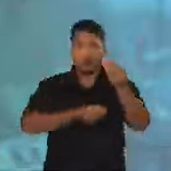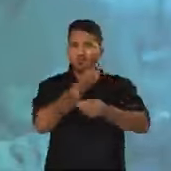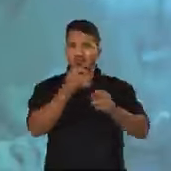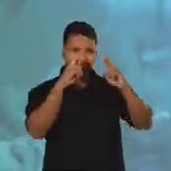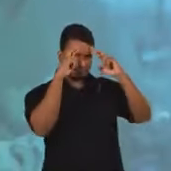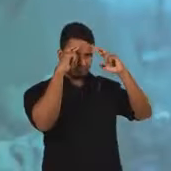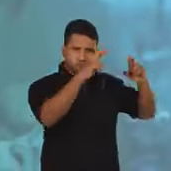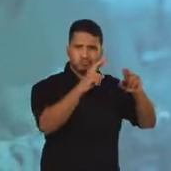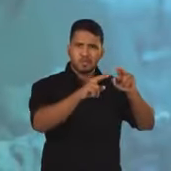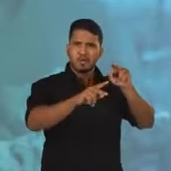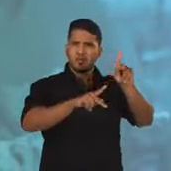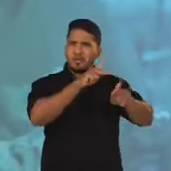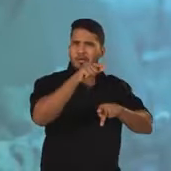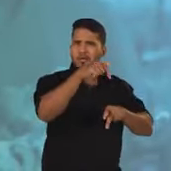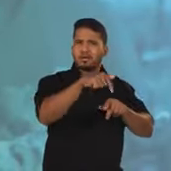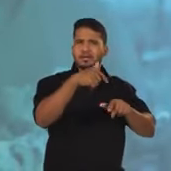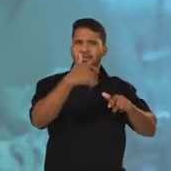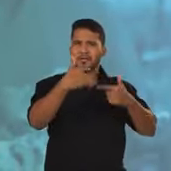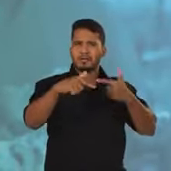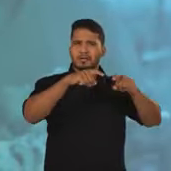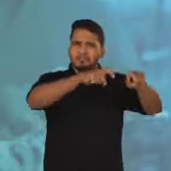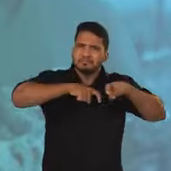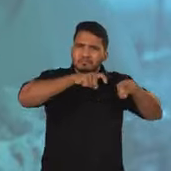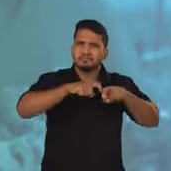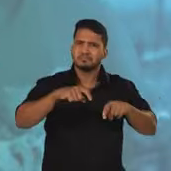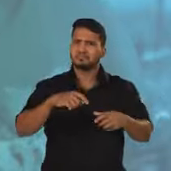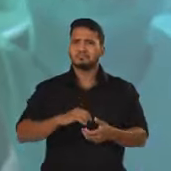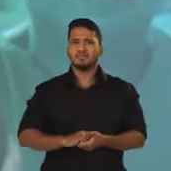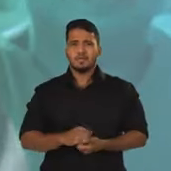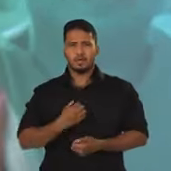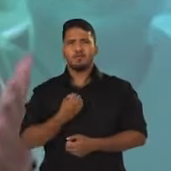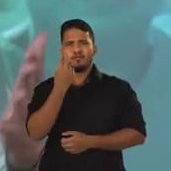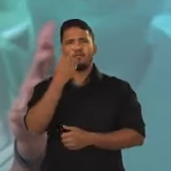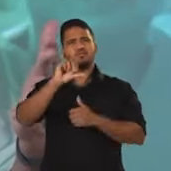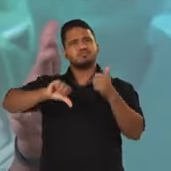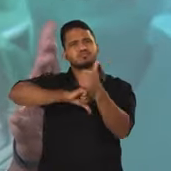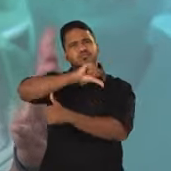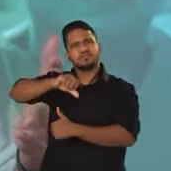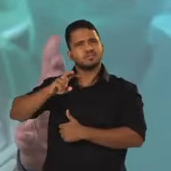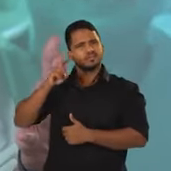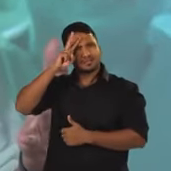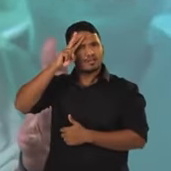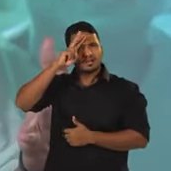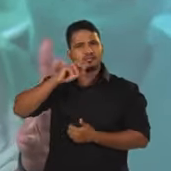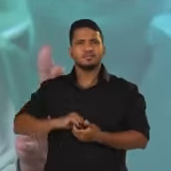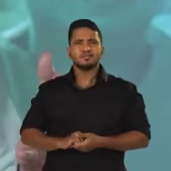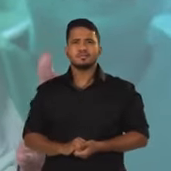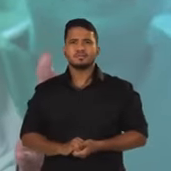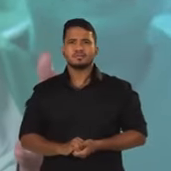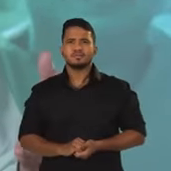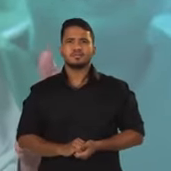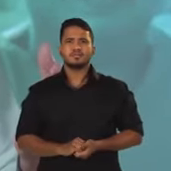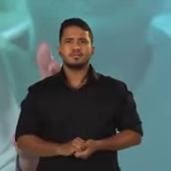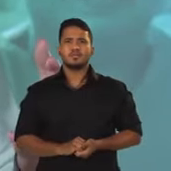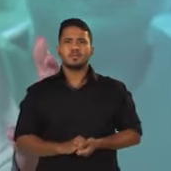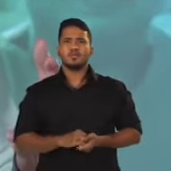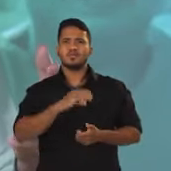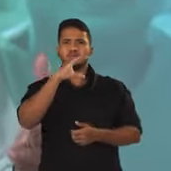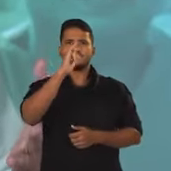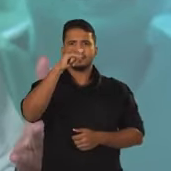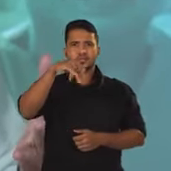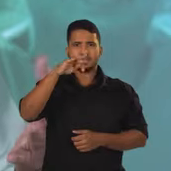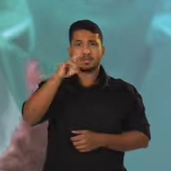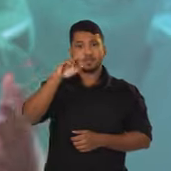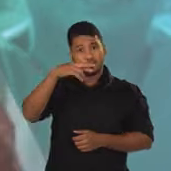descaso com o produtor rural e a nossa gente. Eu vou mudar essa realidade com o